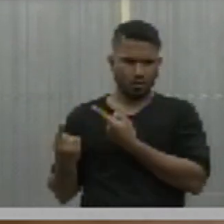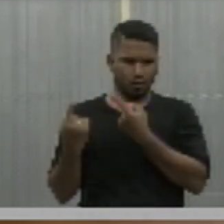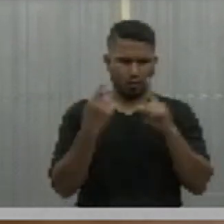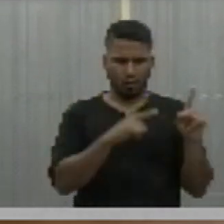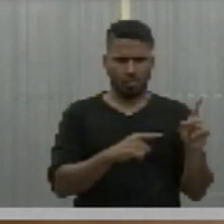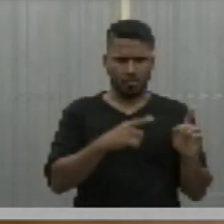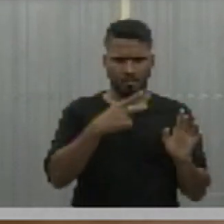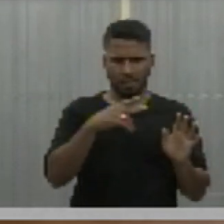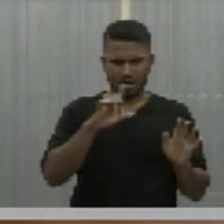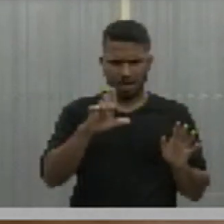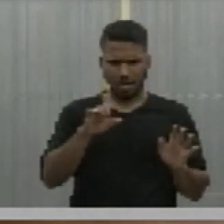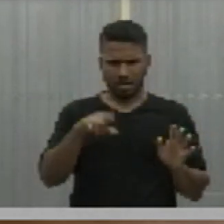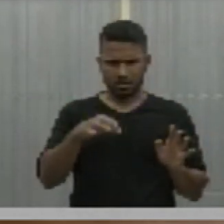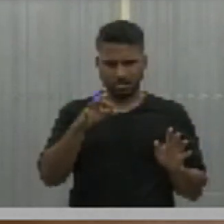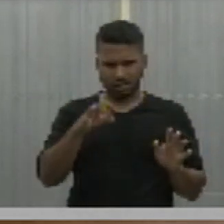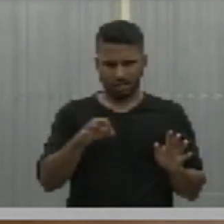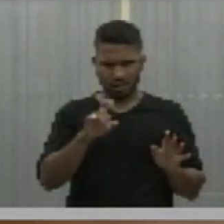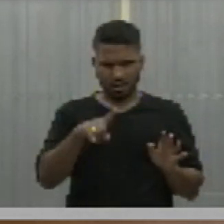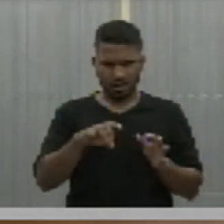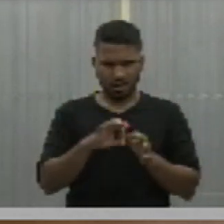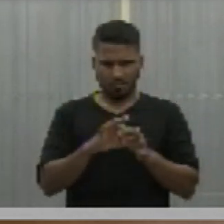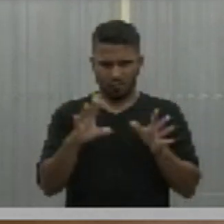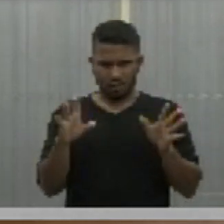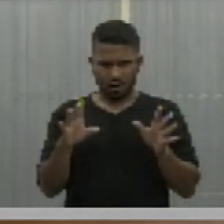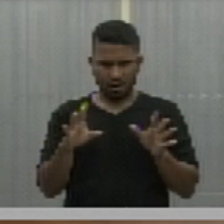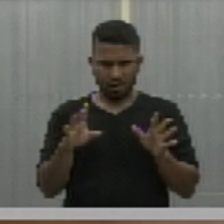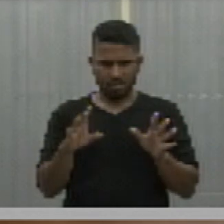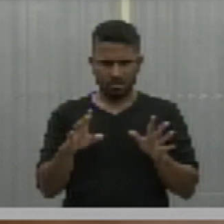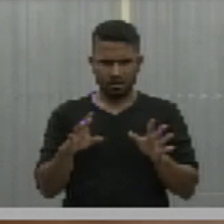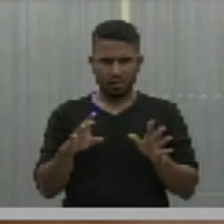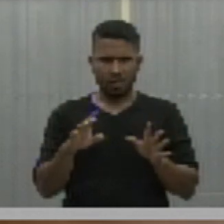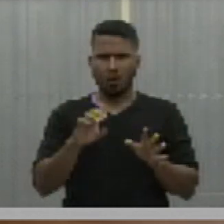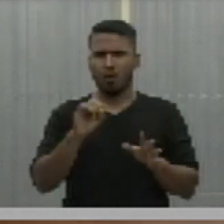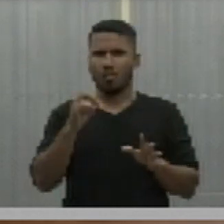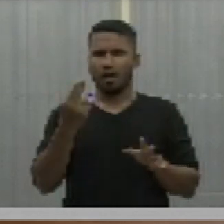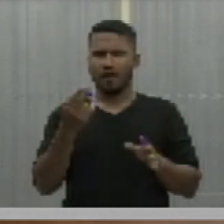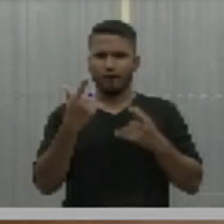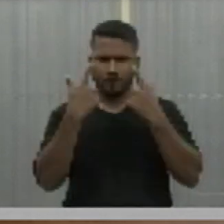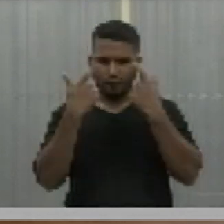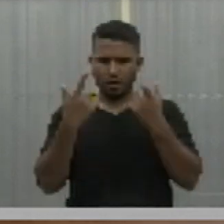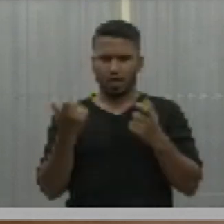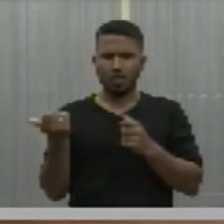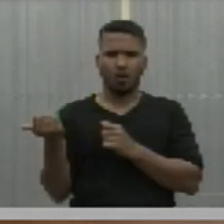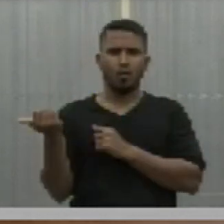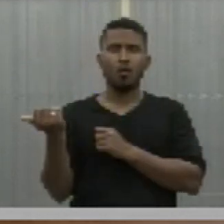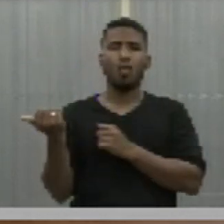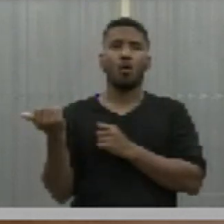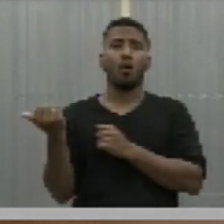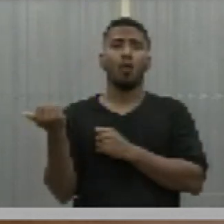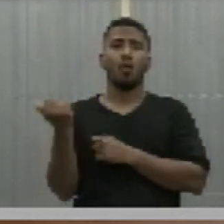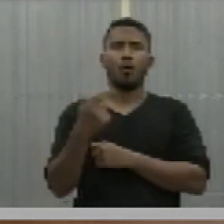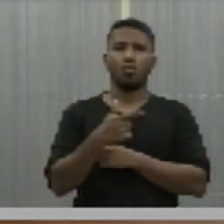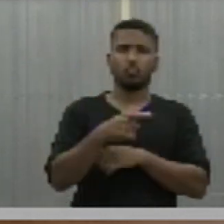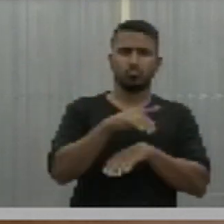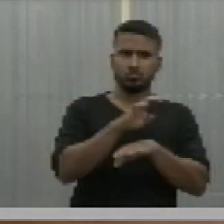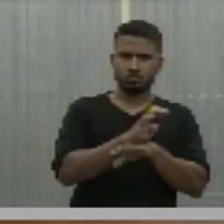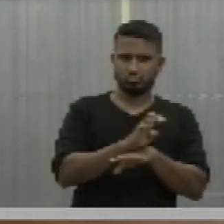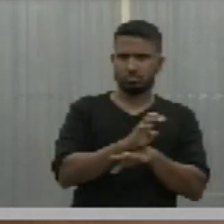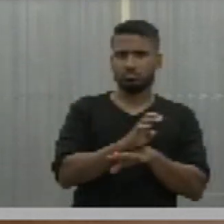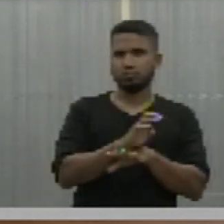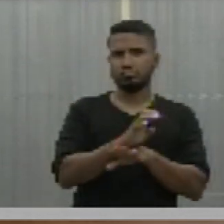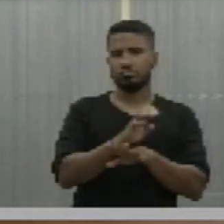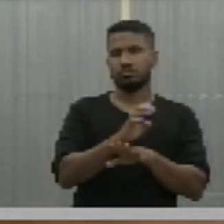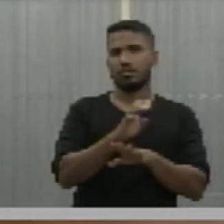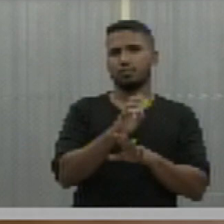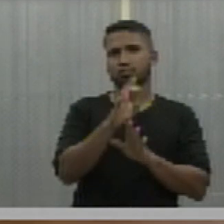Isso é democrático? Isso é liberdade de expressão? Ou isso é violência contra o Estado democrático de direito? Então, eu acho que é